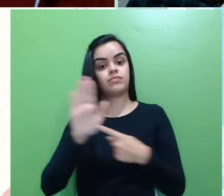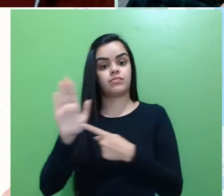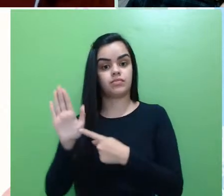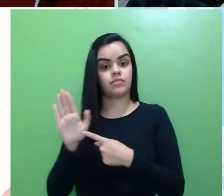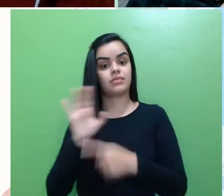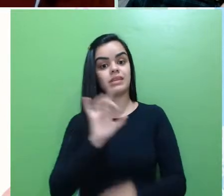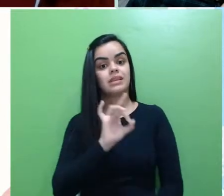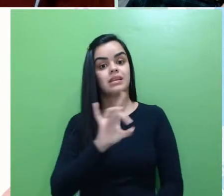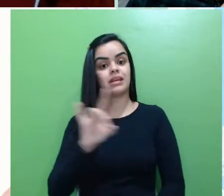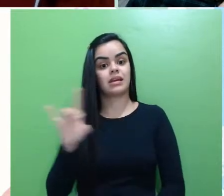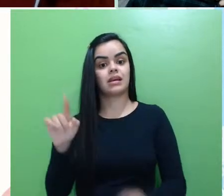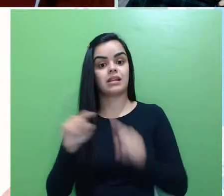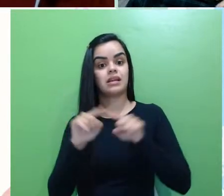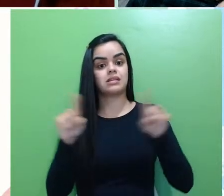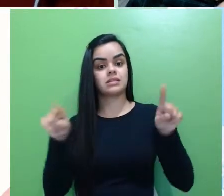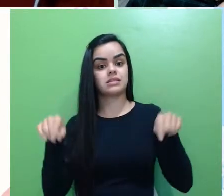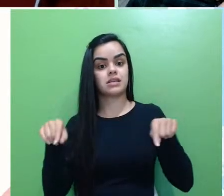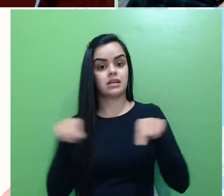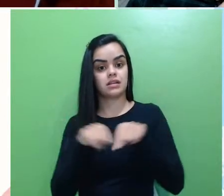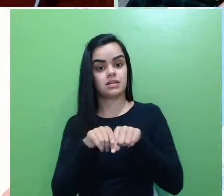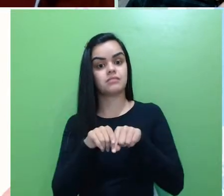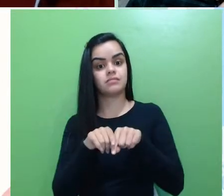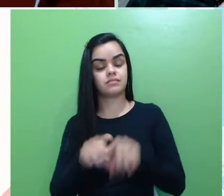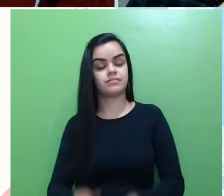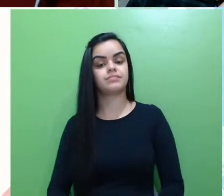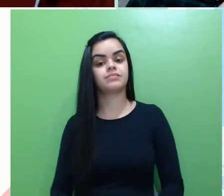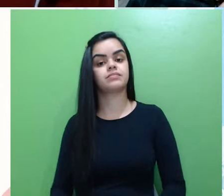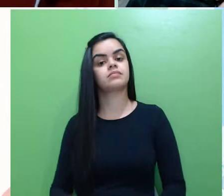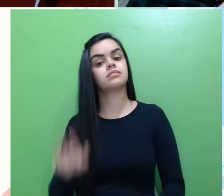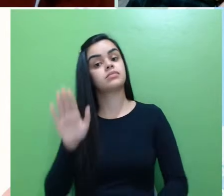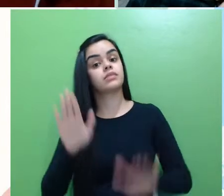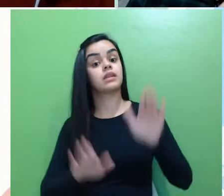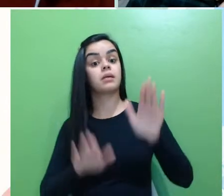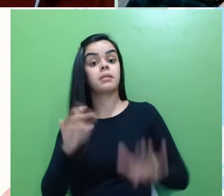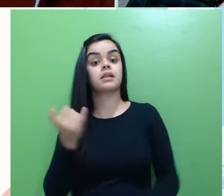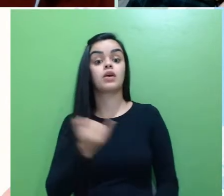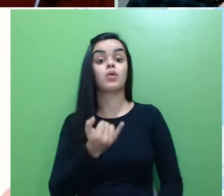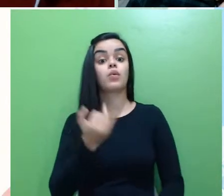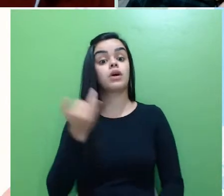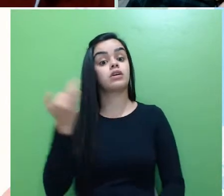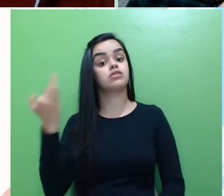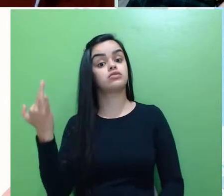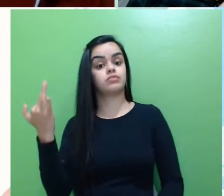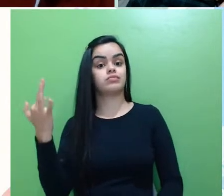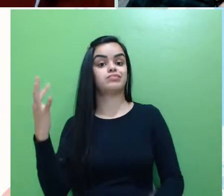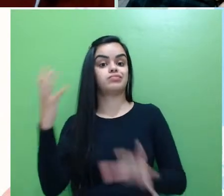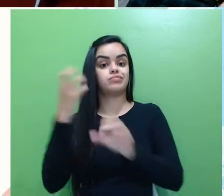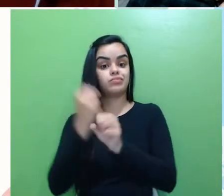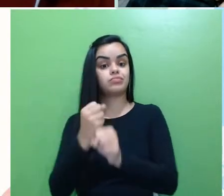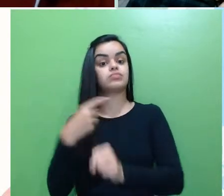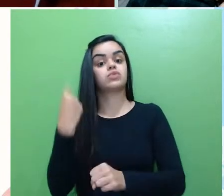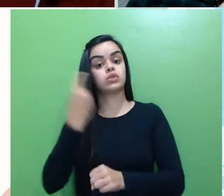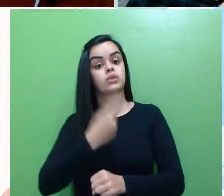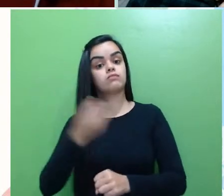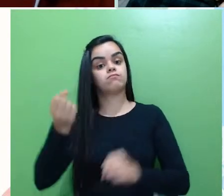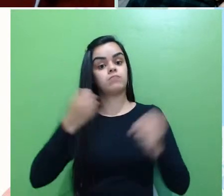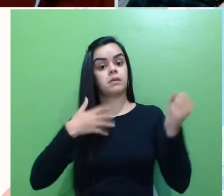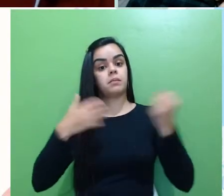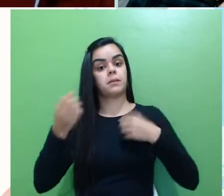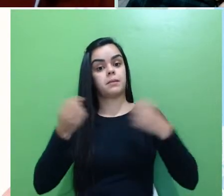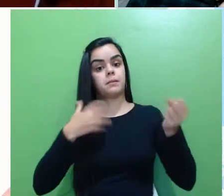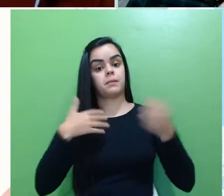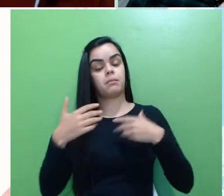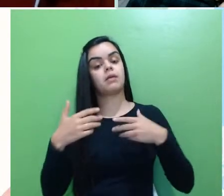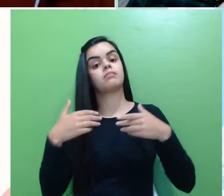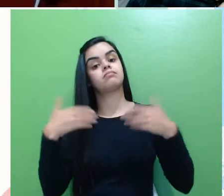sala, em cada período. Isso vai depender da quantidade de trabalhos que a gente vai receber. Então,